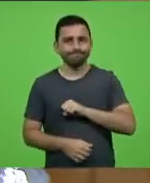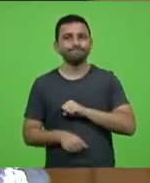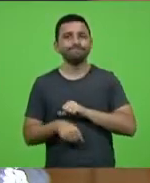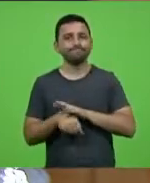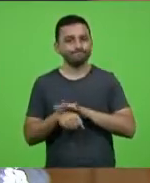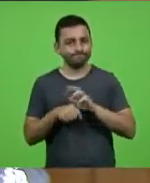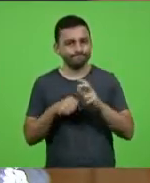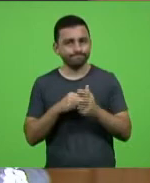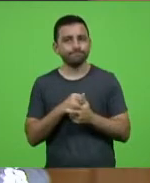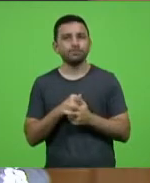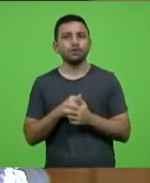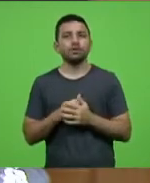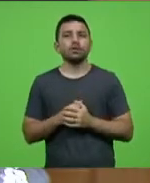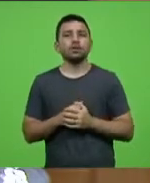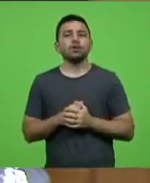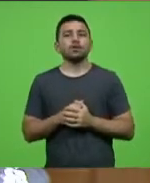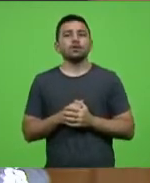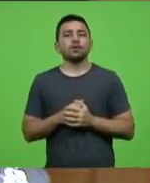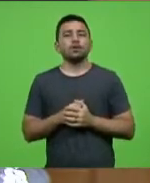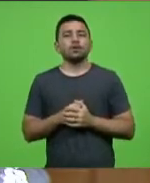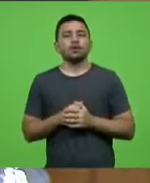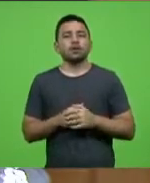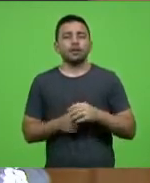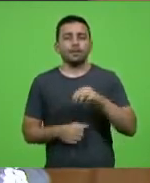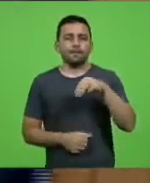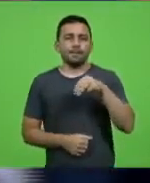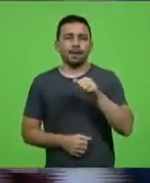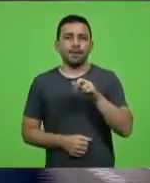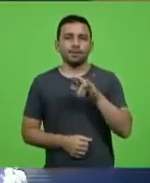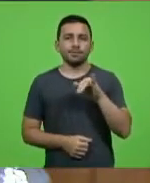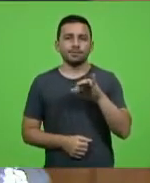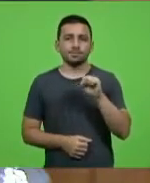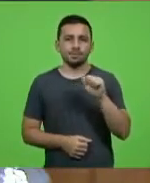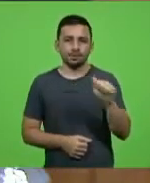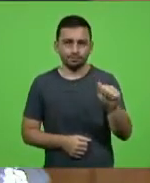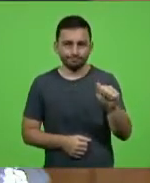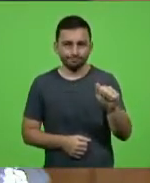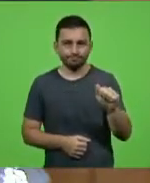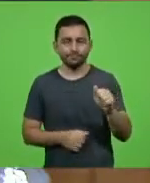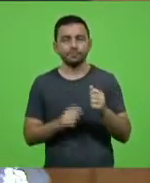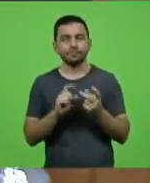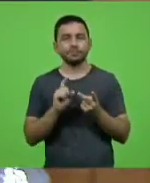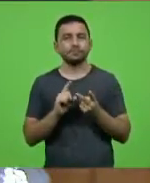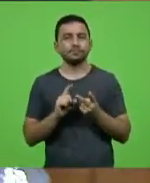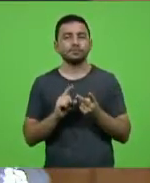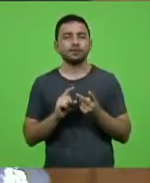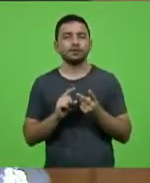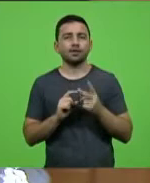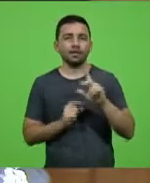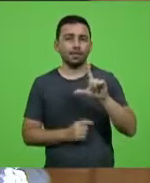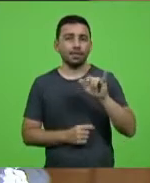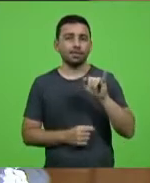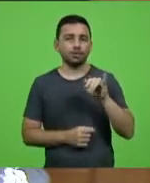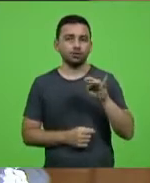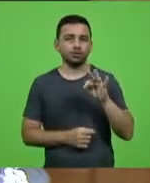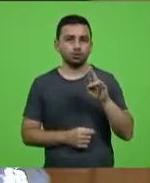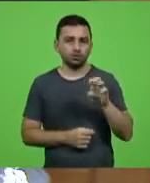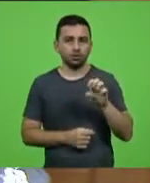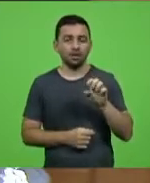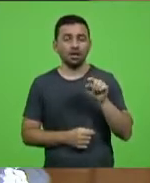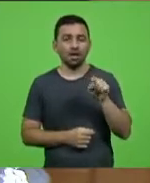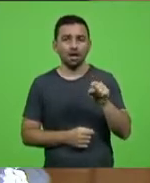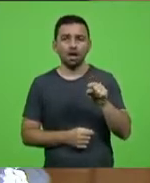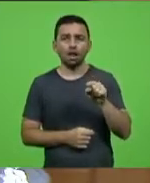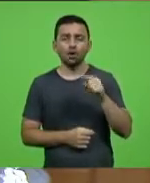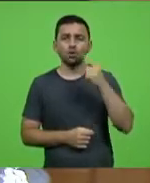Marisa Leite, lá de Campos Novos, e que um dia depois